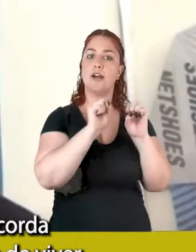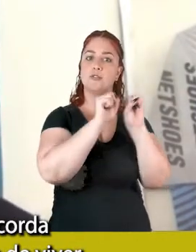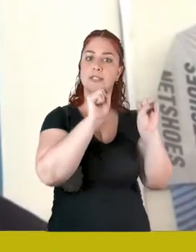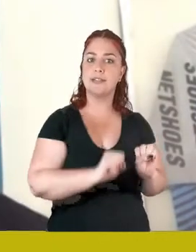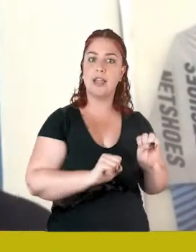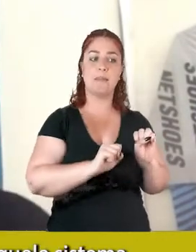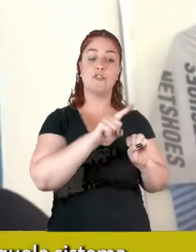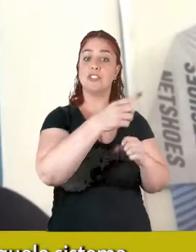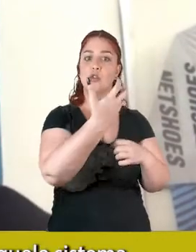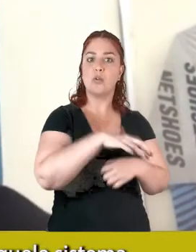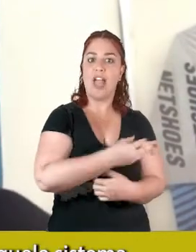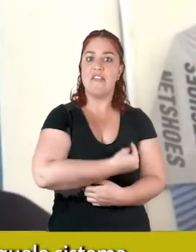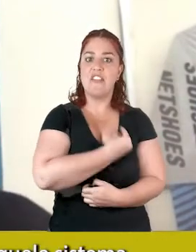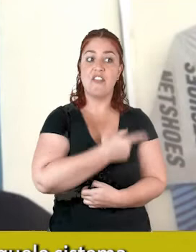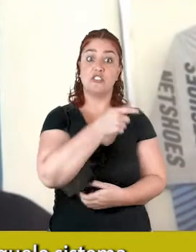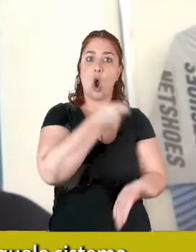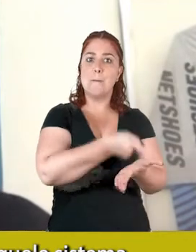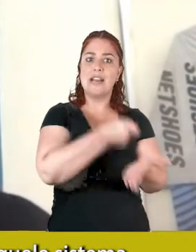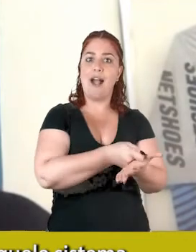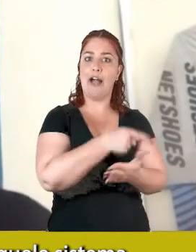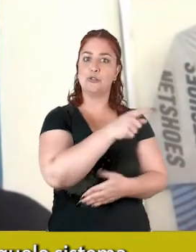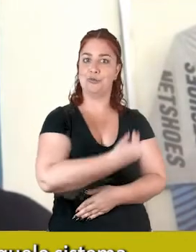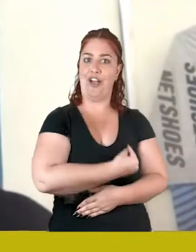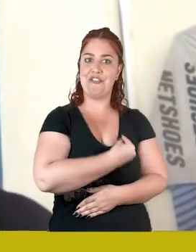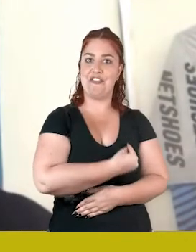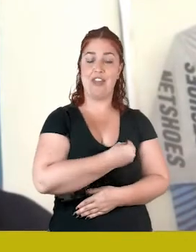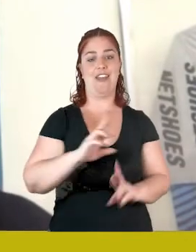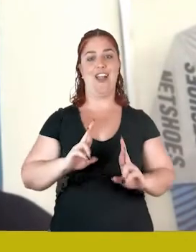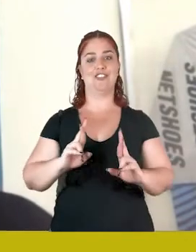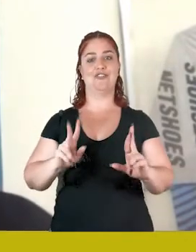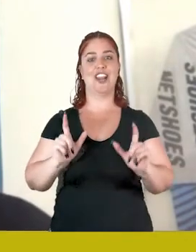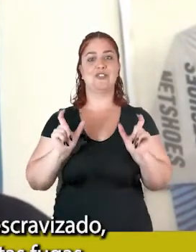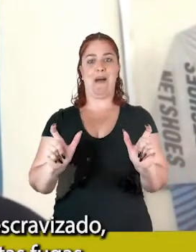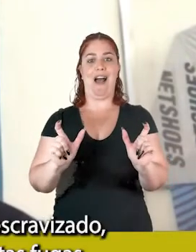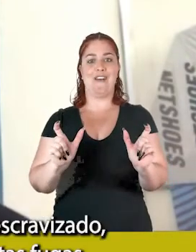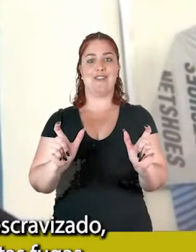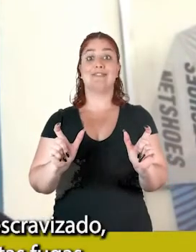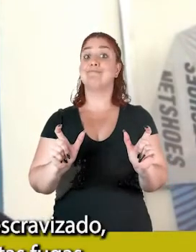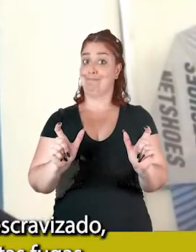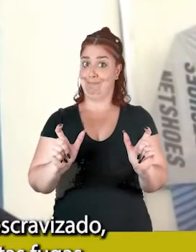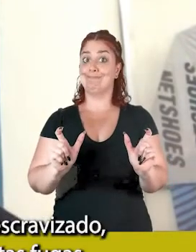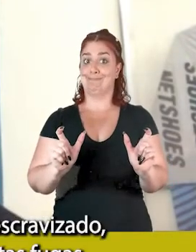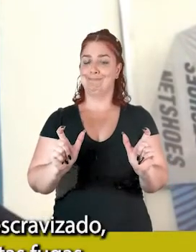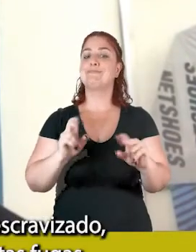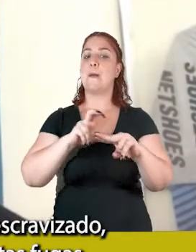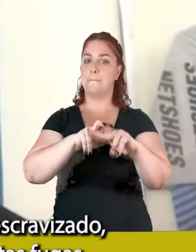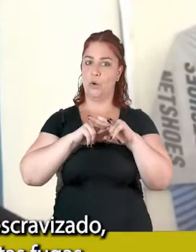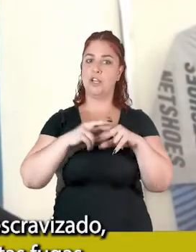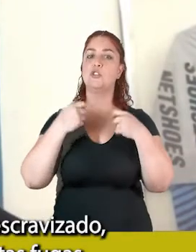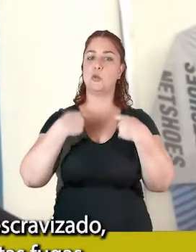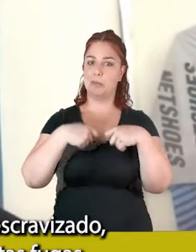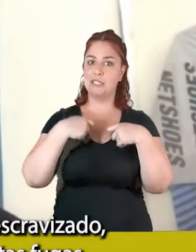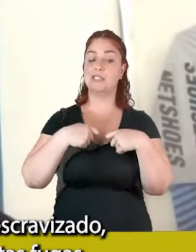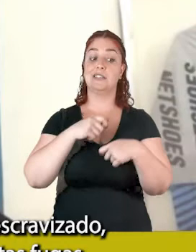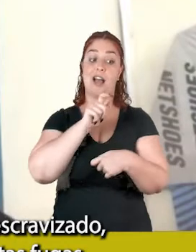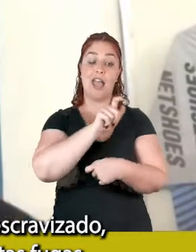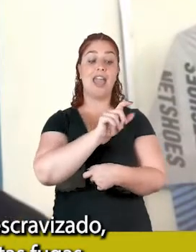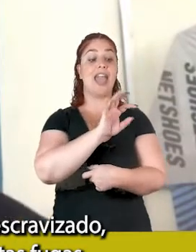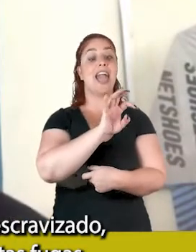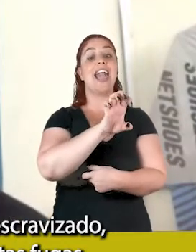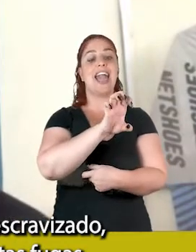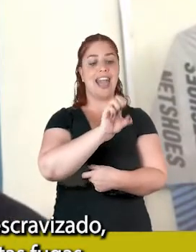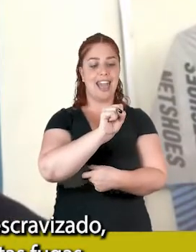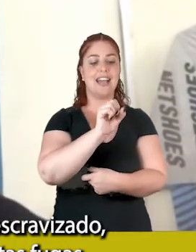gostaria de viver, você é obrigado, né, a viver naquele sistema. Então, por isso, o termo escravizado, tanto que